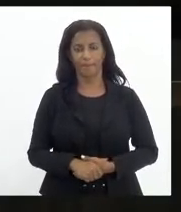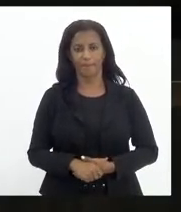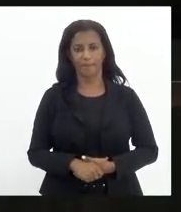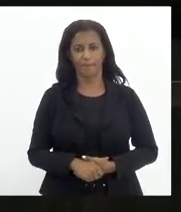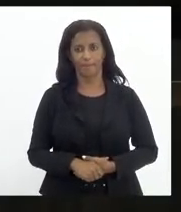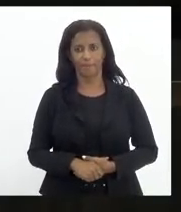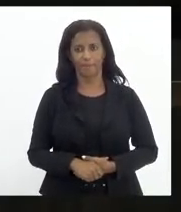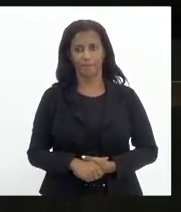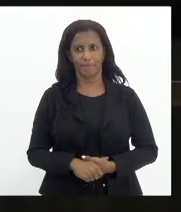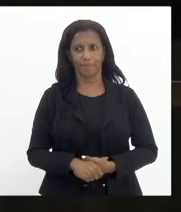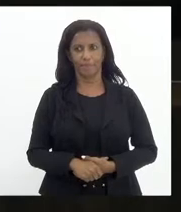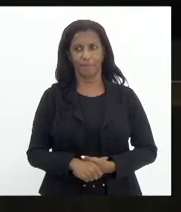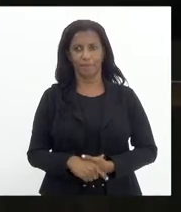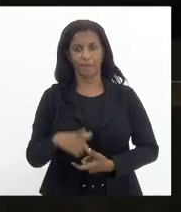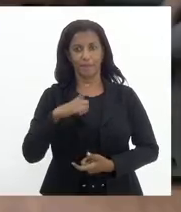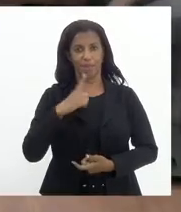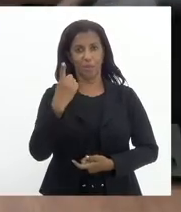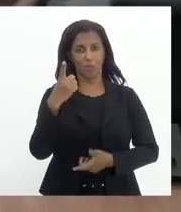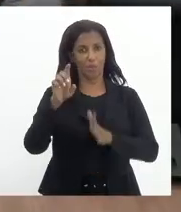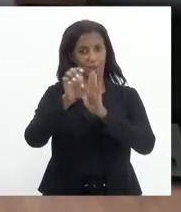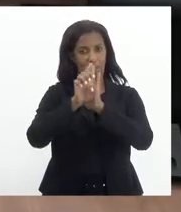Tem uma emenda ao projeto, deixa eu olhar.